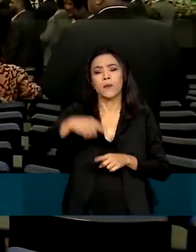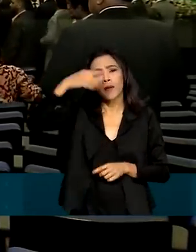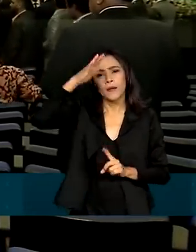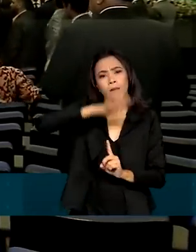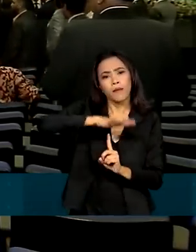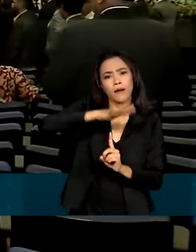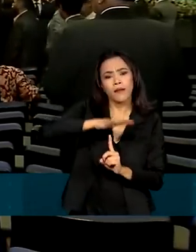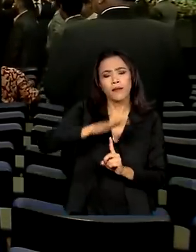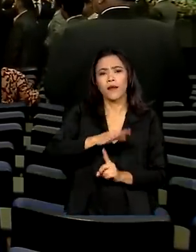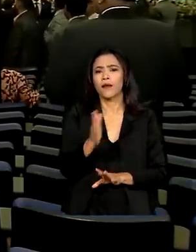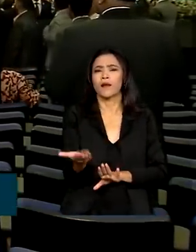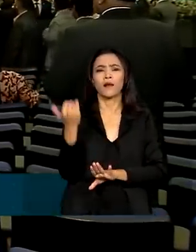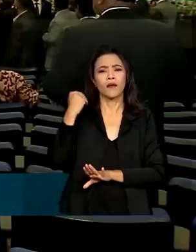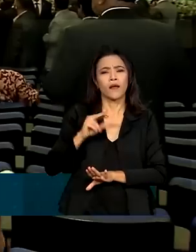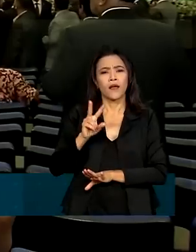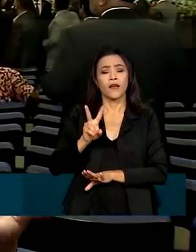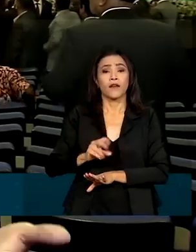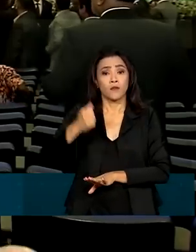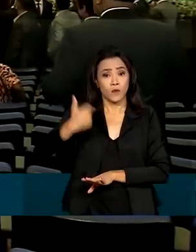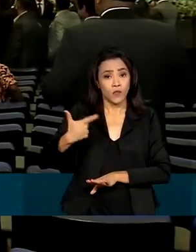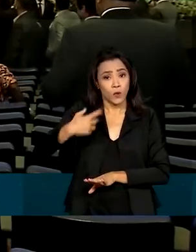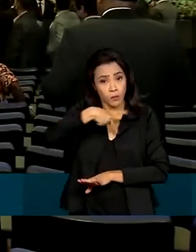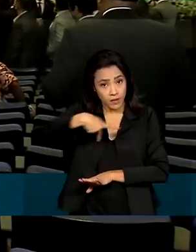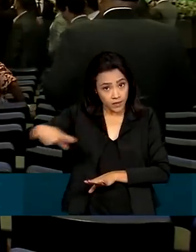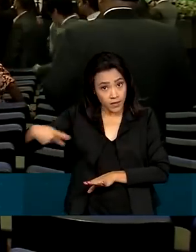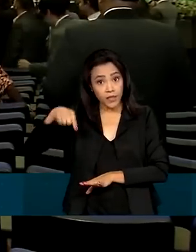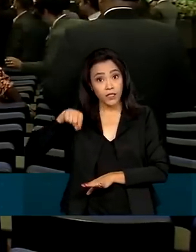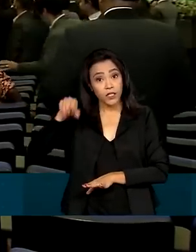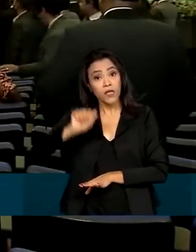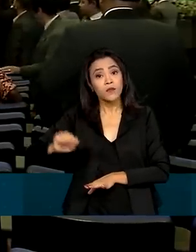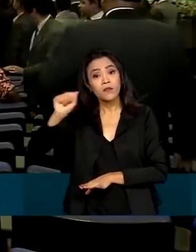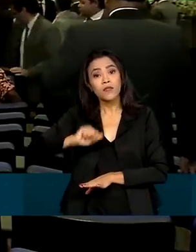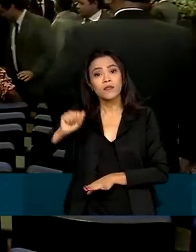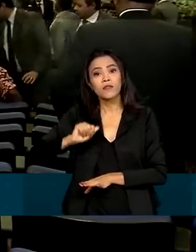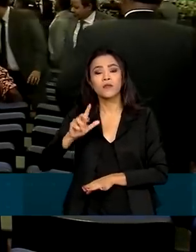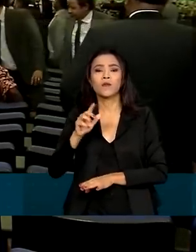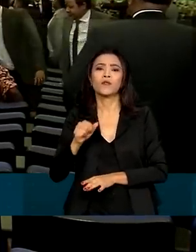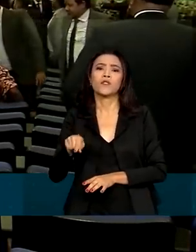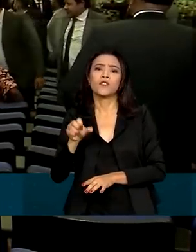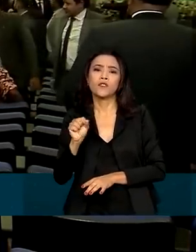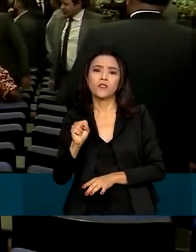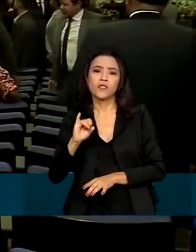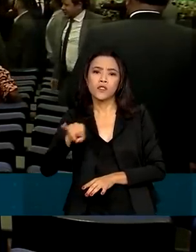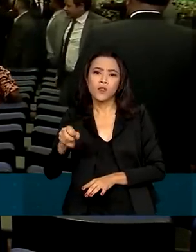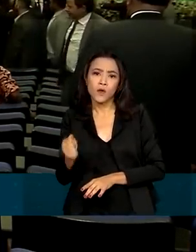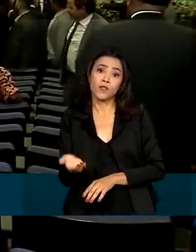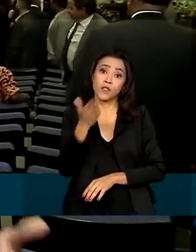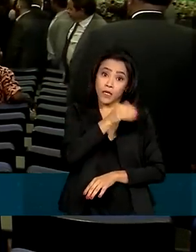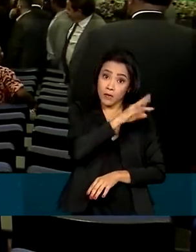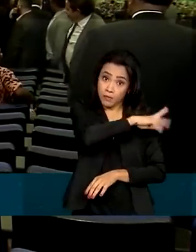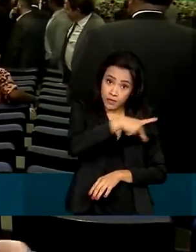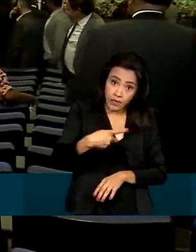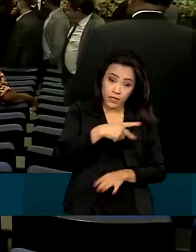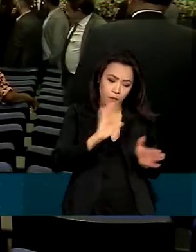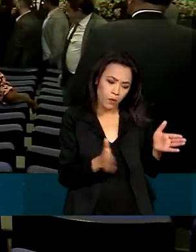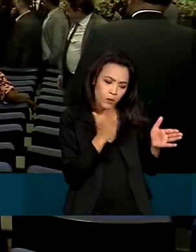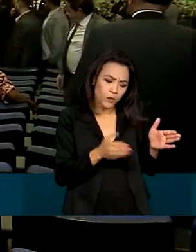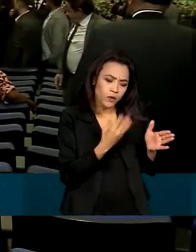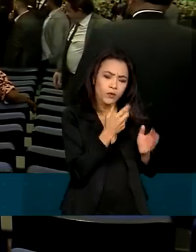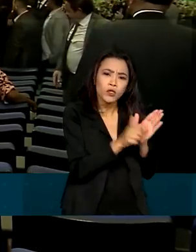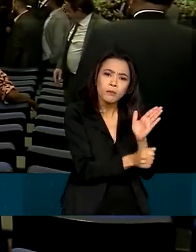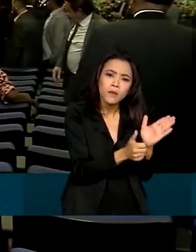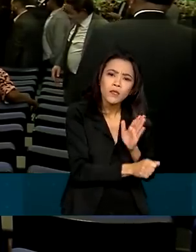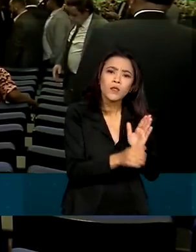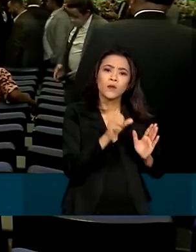vice-presidente da Associação dos Produtores de Soja do Brasil e presidente da Associação dos Produtores de Soja e Milho de